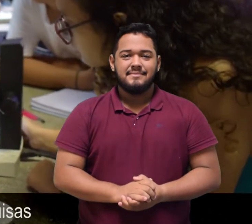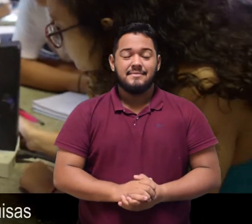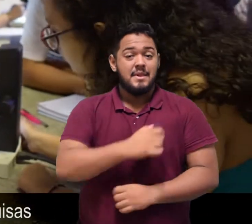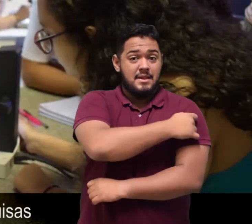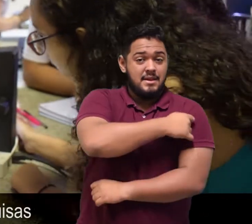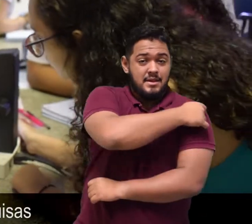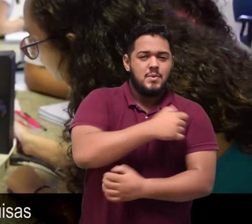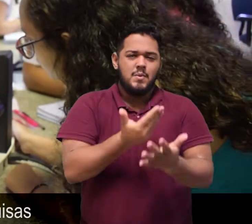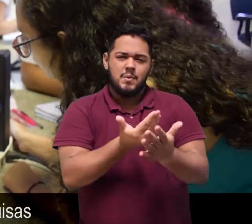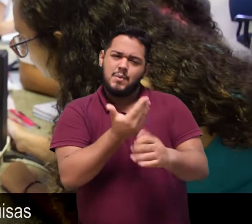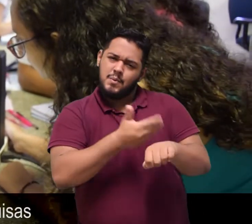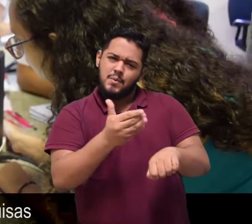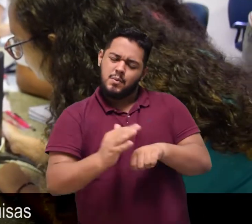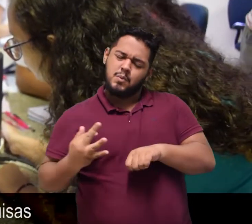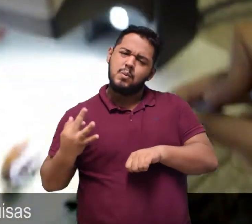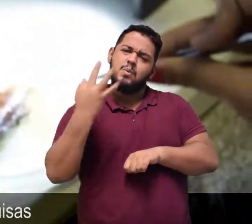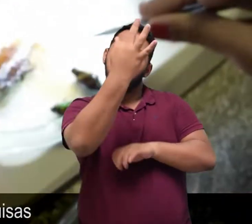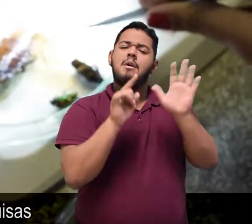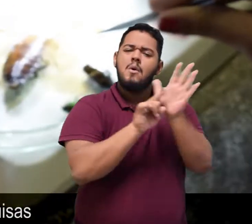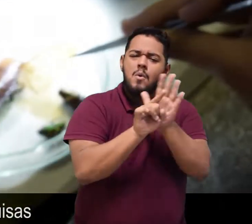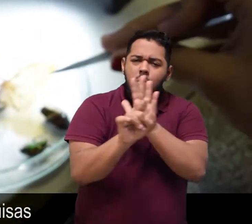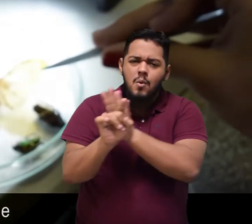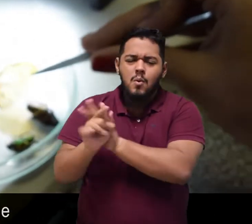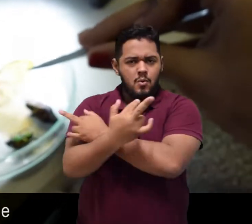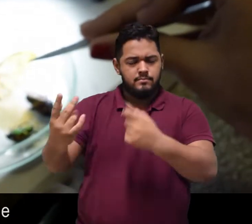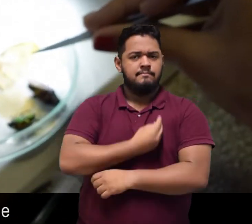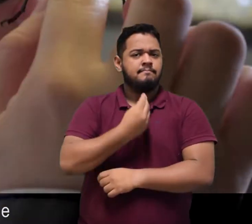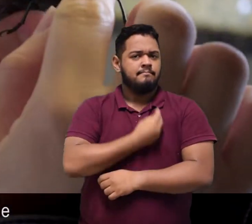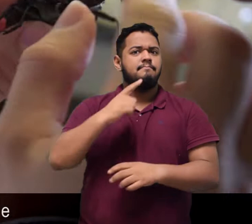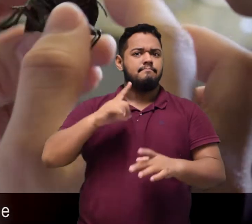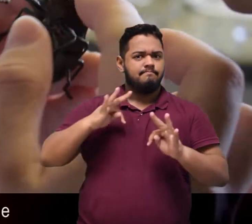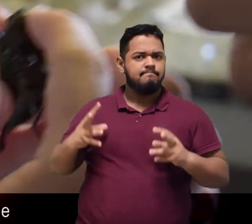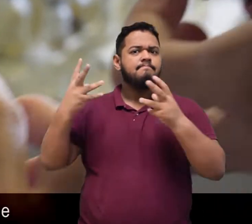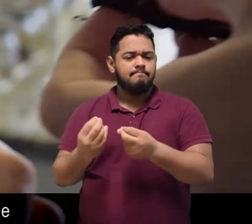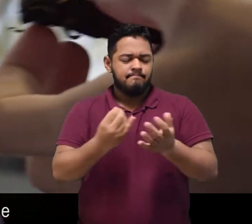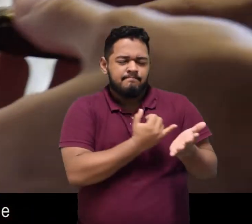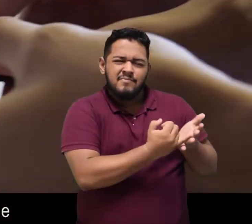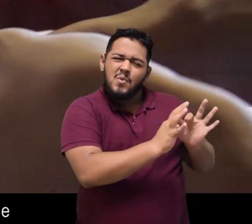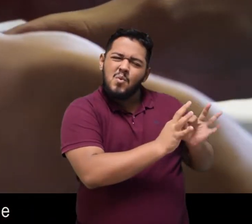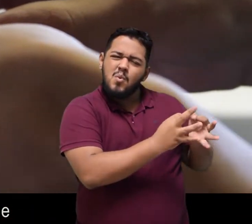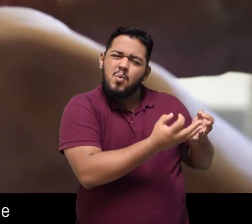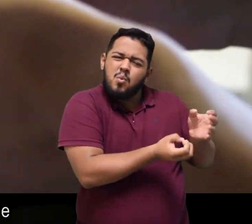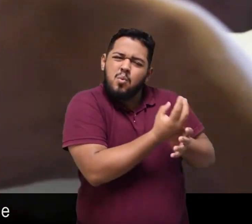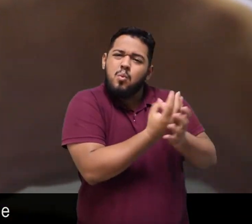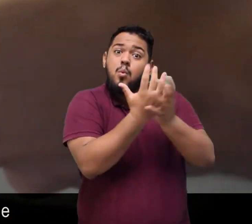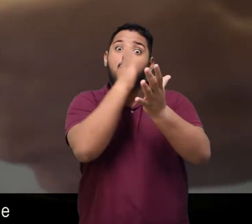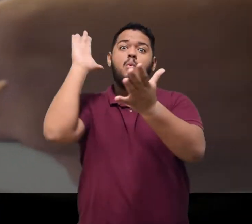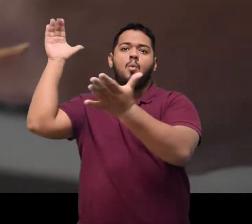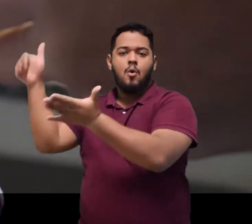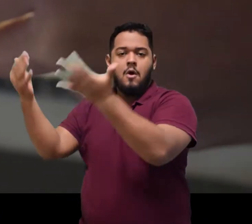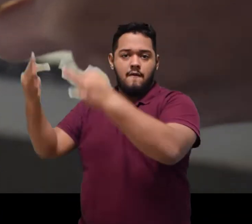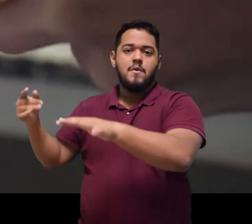Por aqui, os alunos se preparam para realizar pesquisas sobre seres vivos em diferentes níveis de organização e